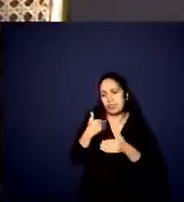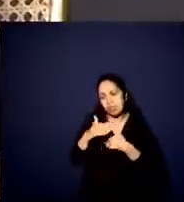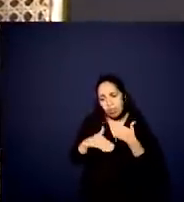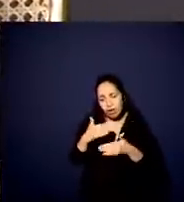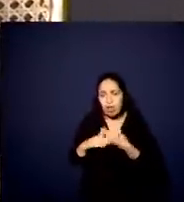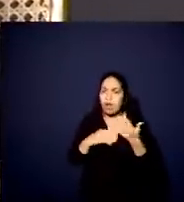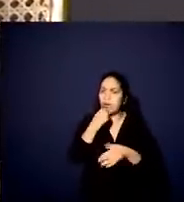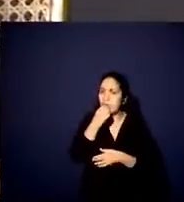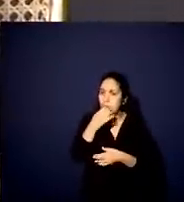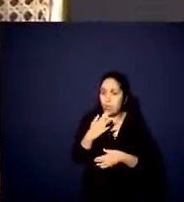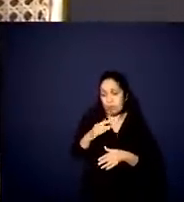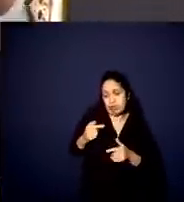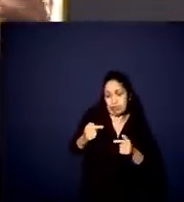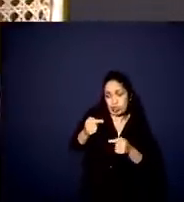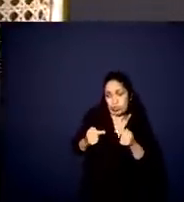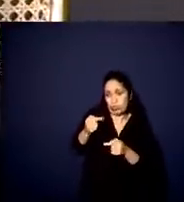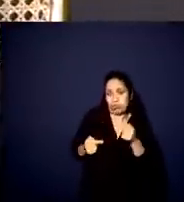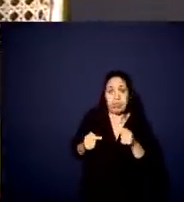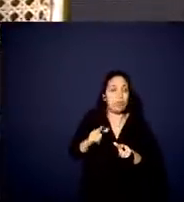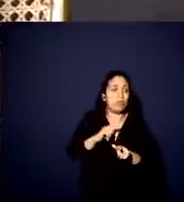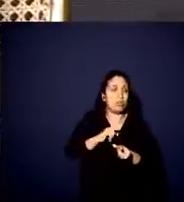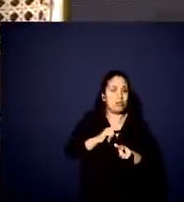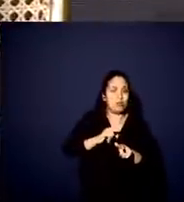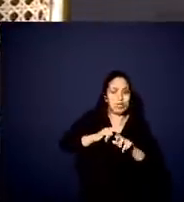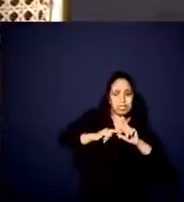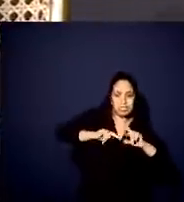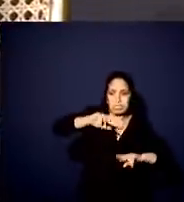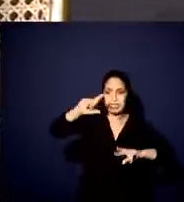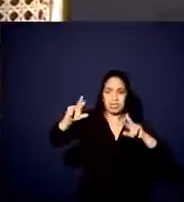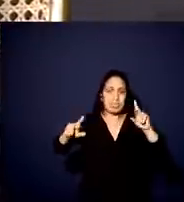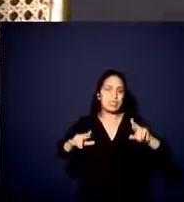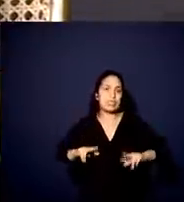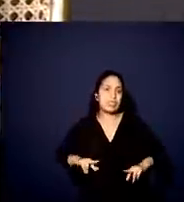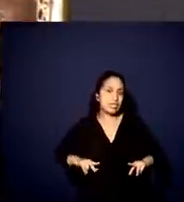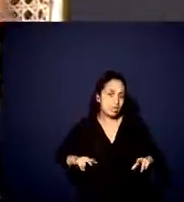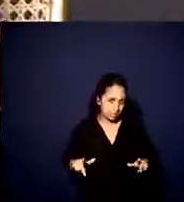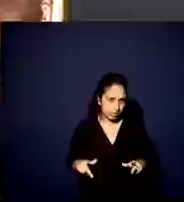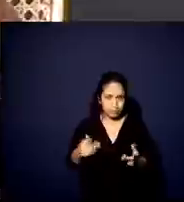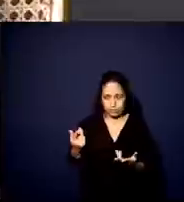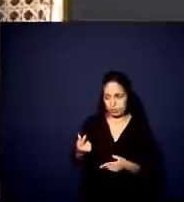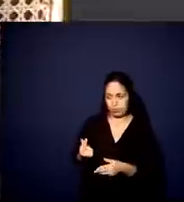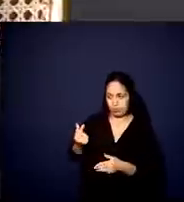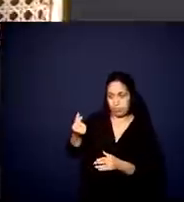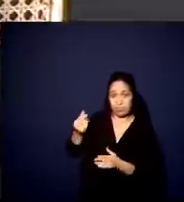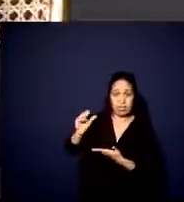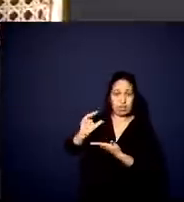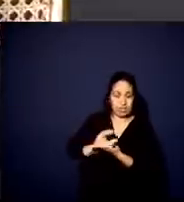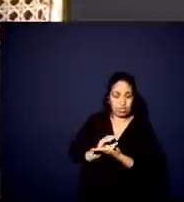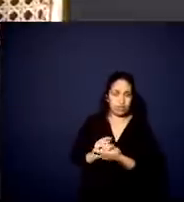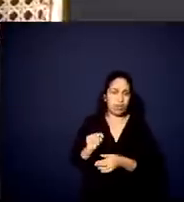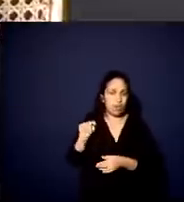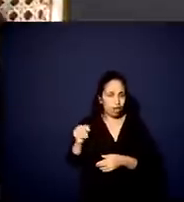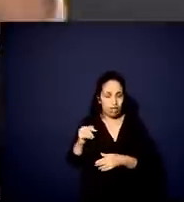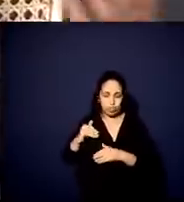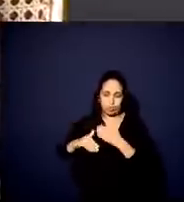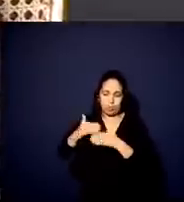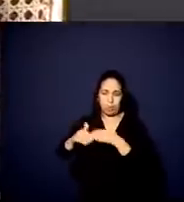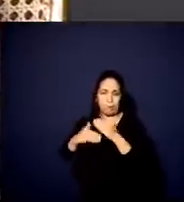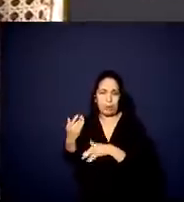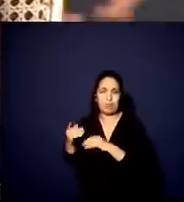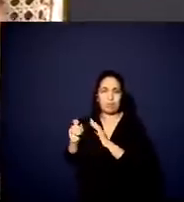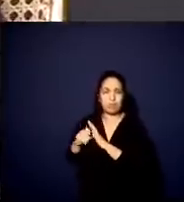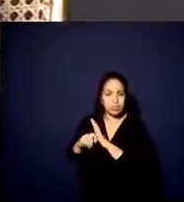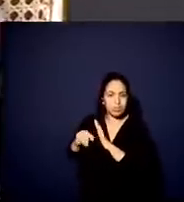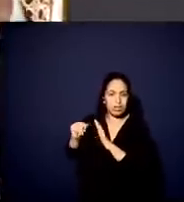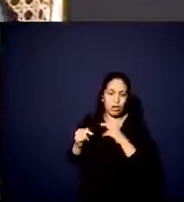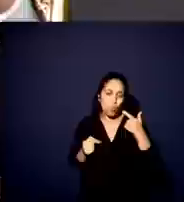embora haja essa discussão, porque as situações são muito heterogêneas entre os estados. Nas suas receitas, nós estamos no regime de recuperação fiscal, os outros